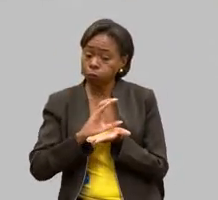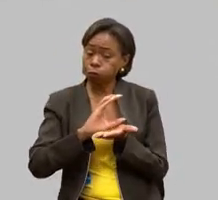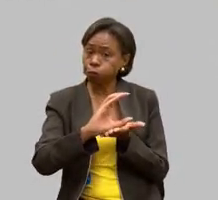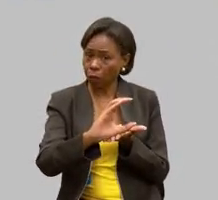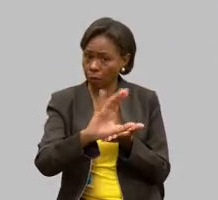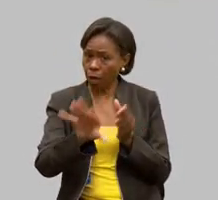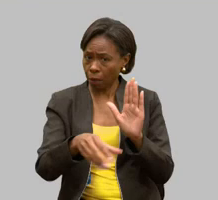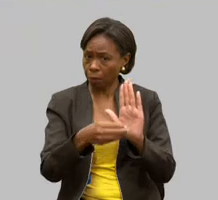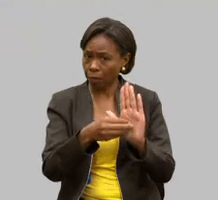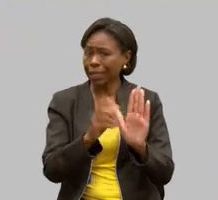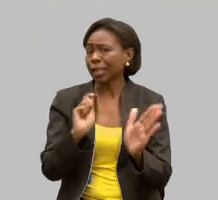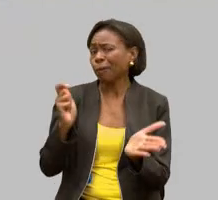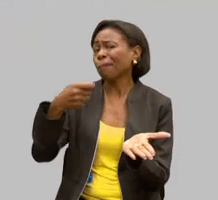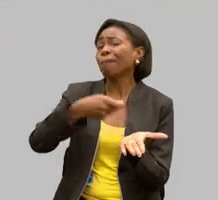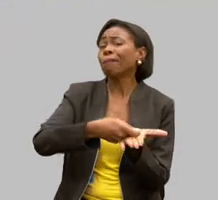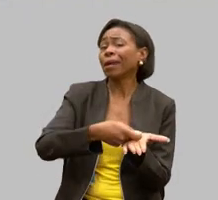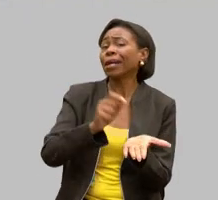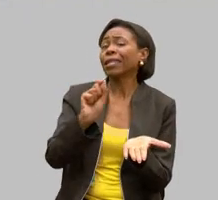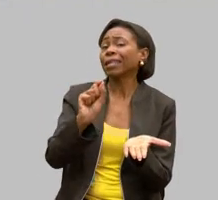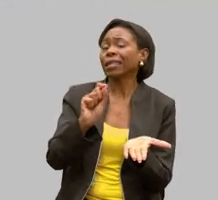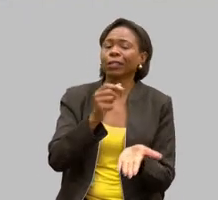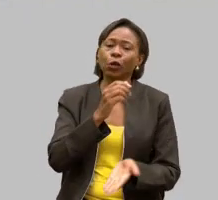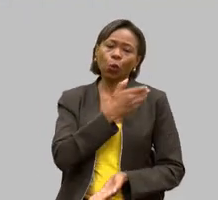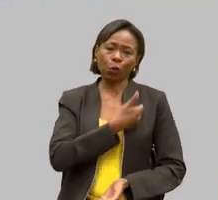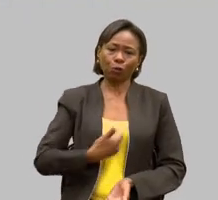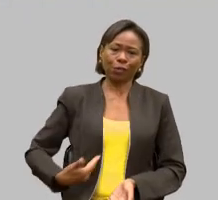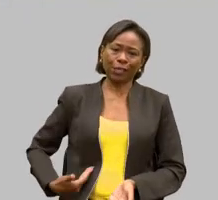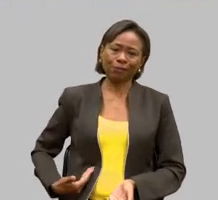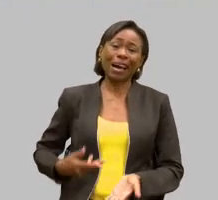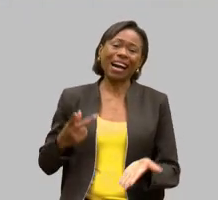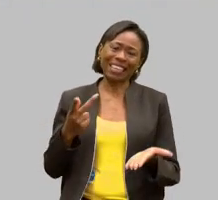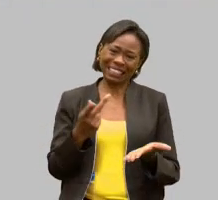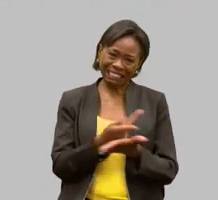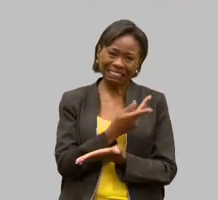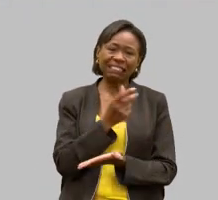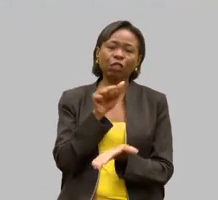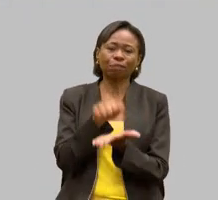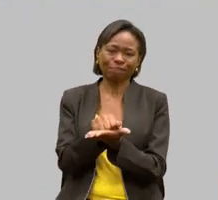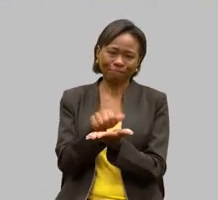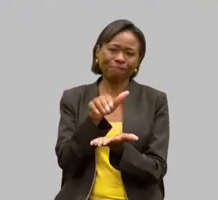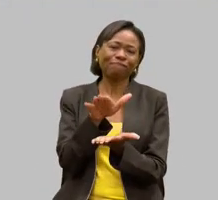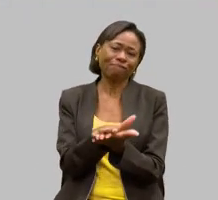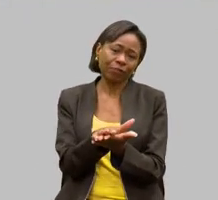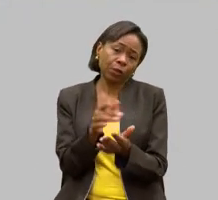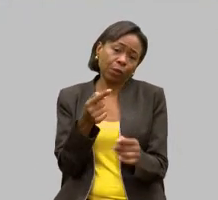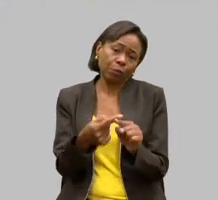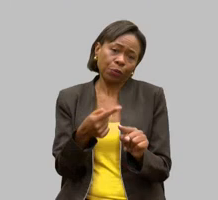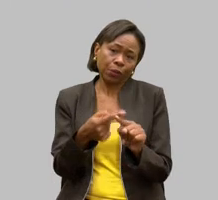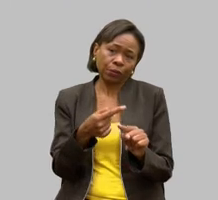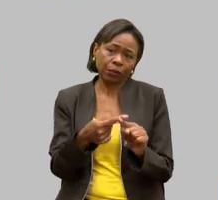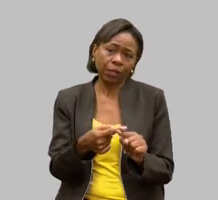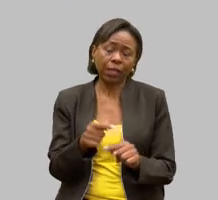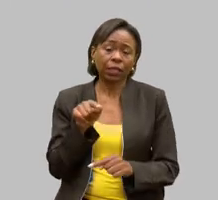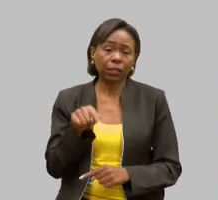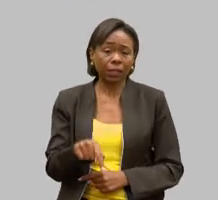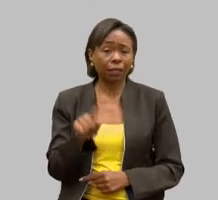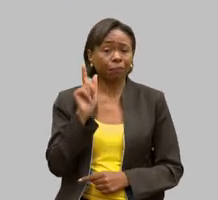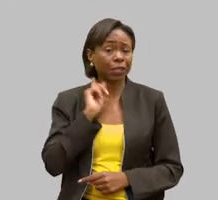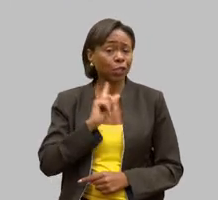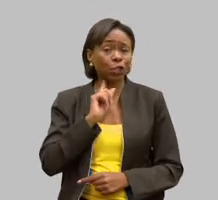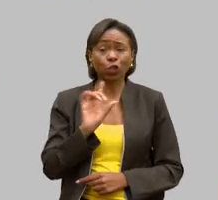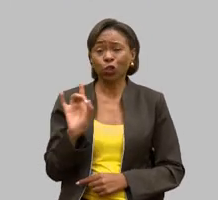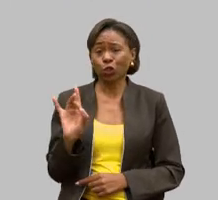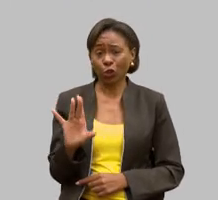Então, o governo ia sofrer processo, porque é só Minas Gerais que tem essa lei, e a lei é federal.